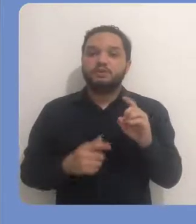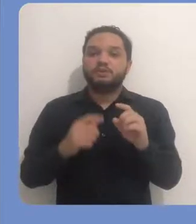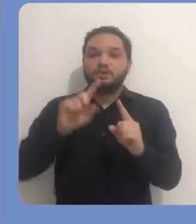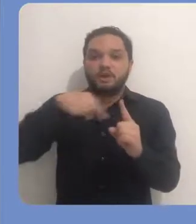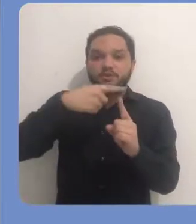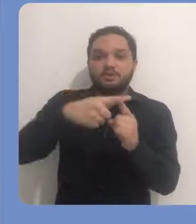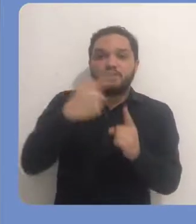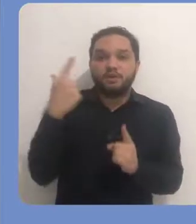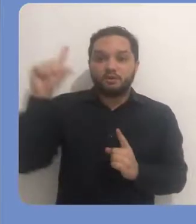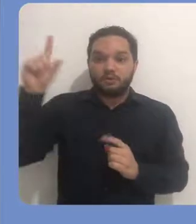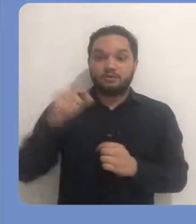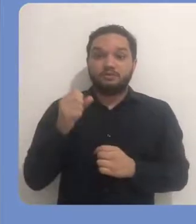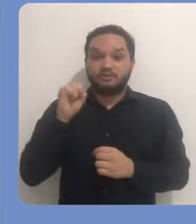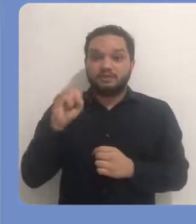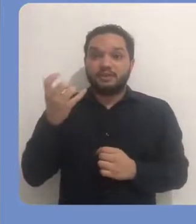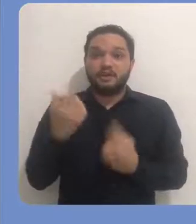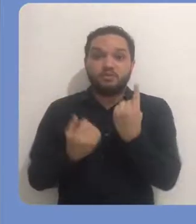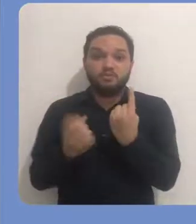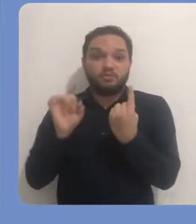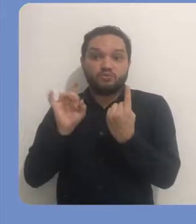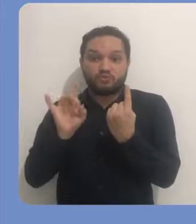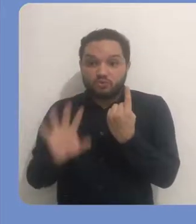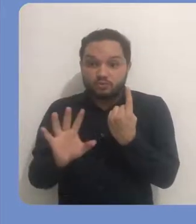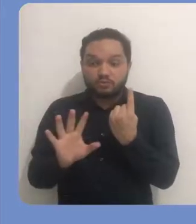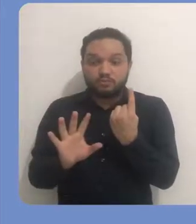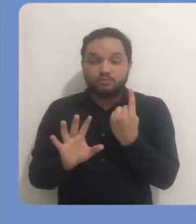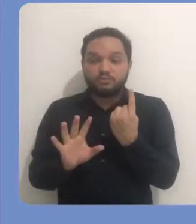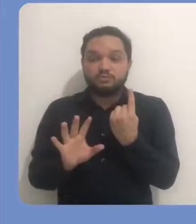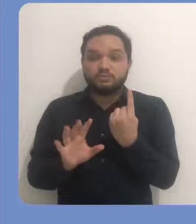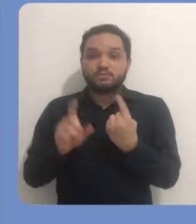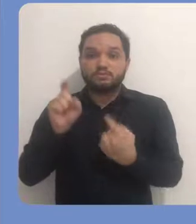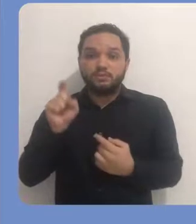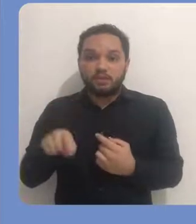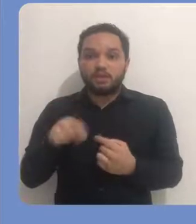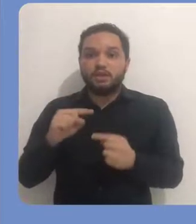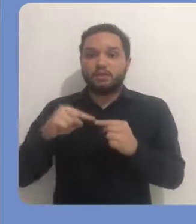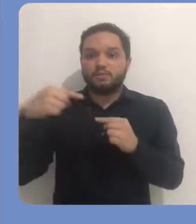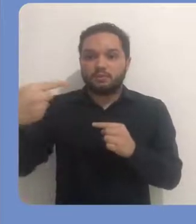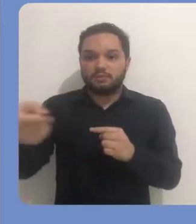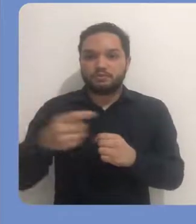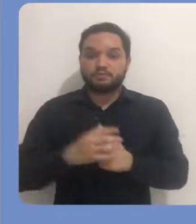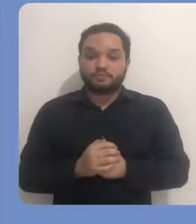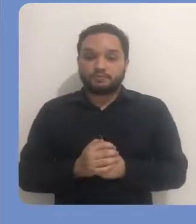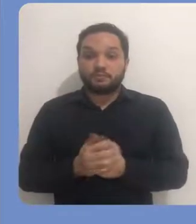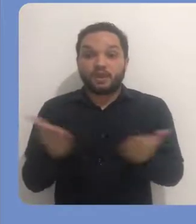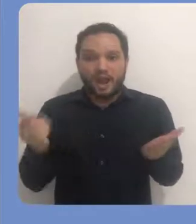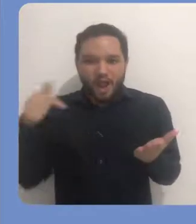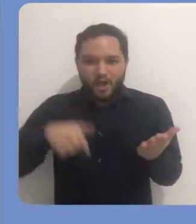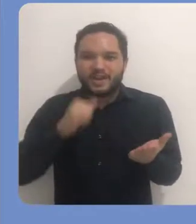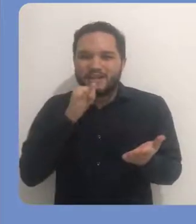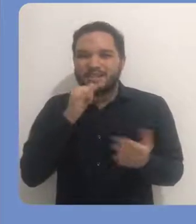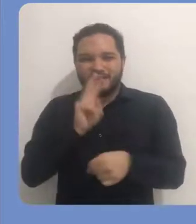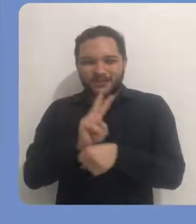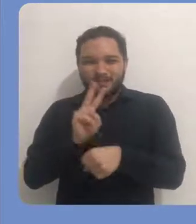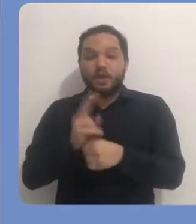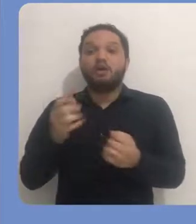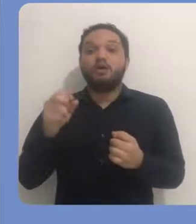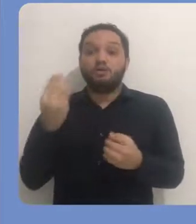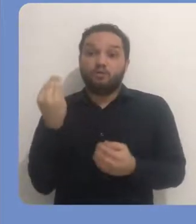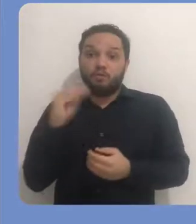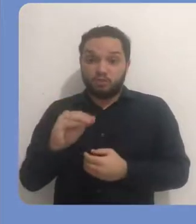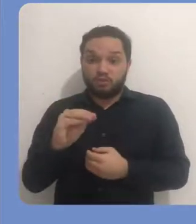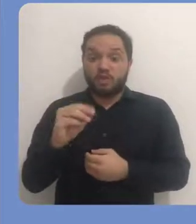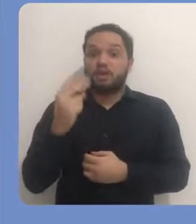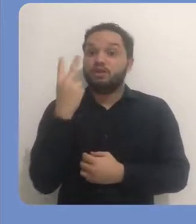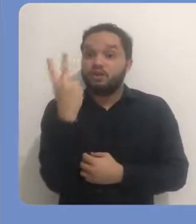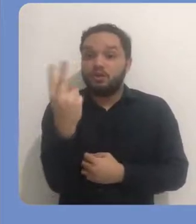Caso você deseja adicionar apenas um arquivo neste processo, clique em Próximo. Neste exemplo, então, eu vou adicionar dois vídeos